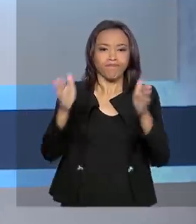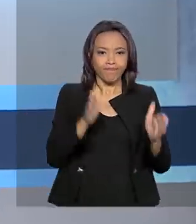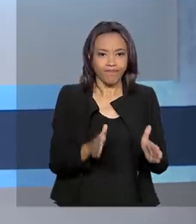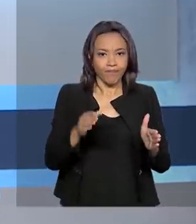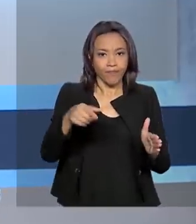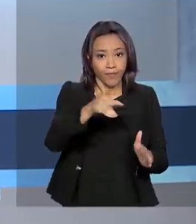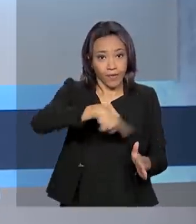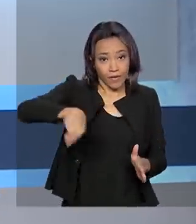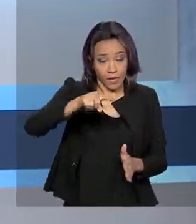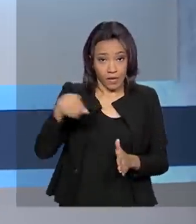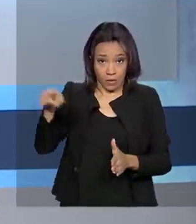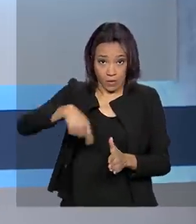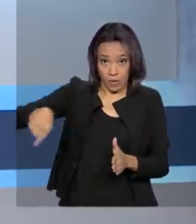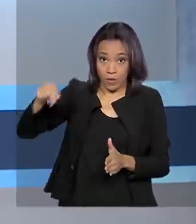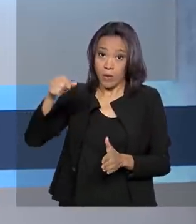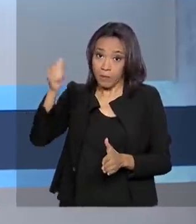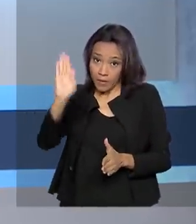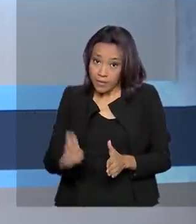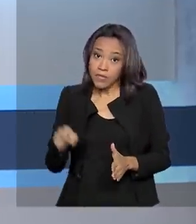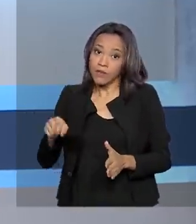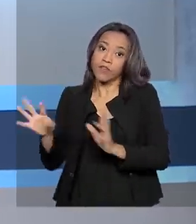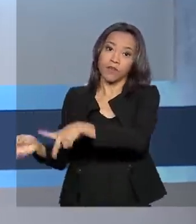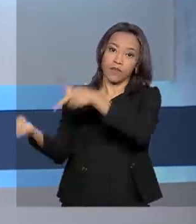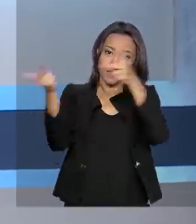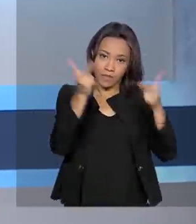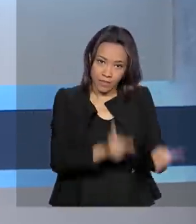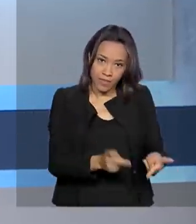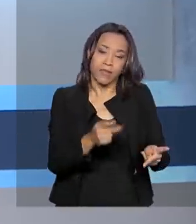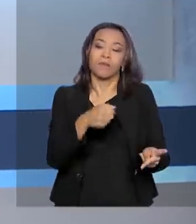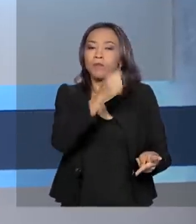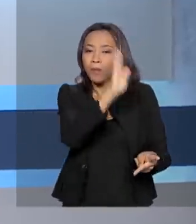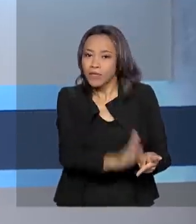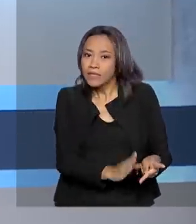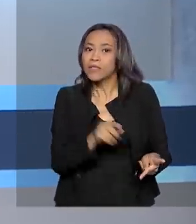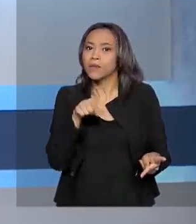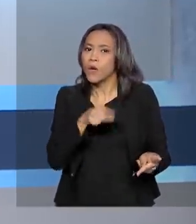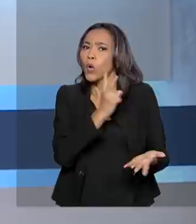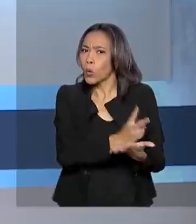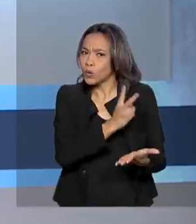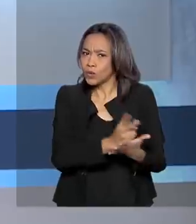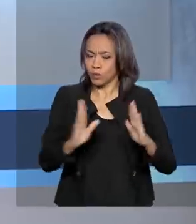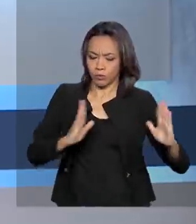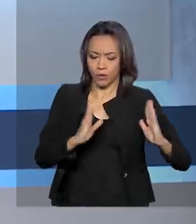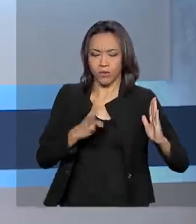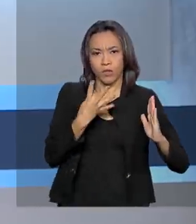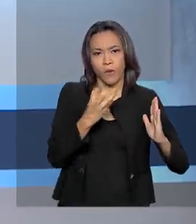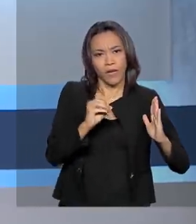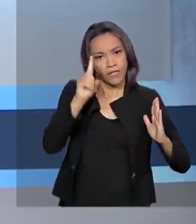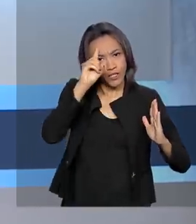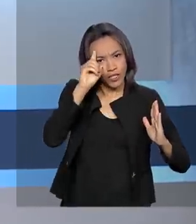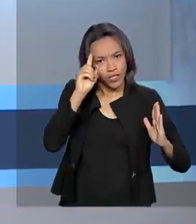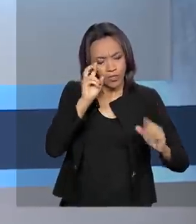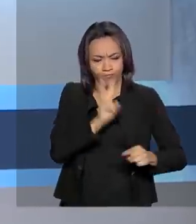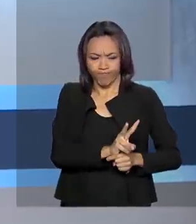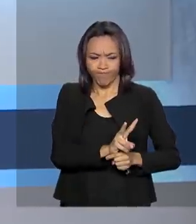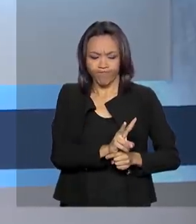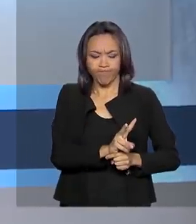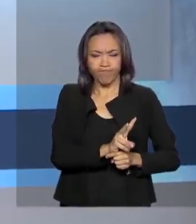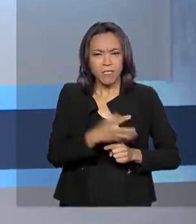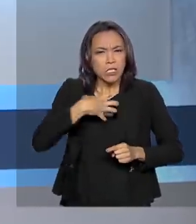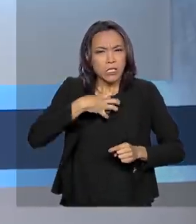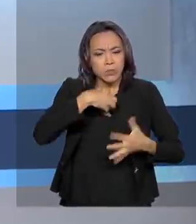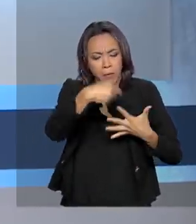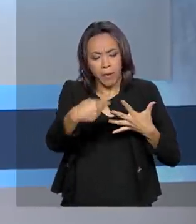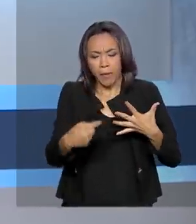brasileiros repatriados da China e os envolvidos na operação regresso continuam em quarentena. Eles seguem sem sintomas do